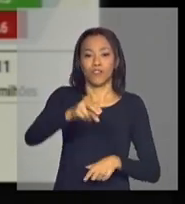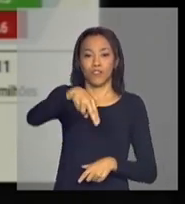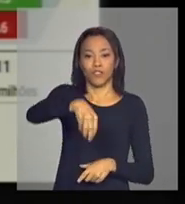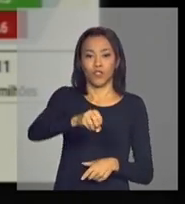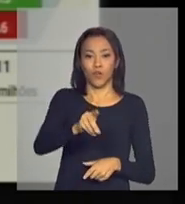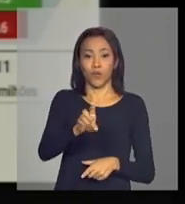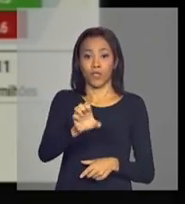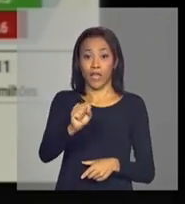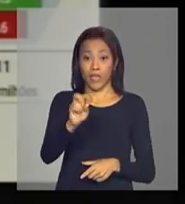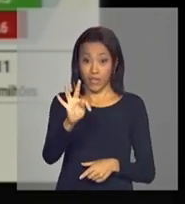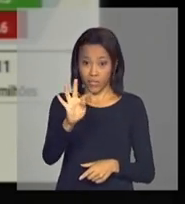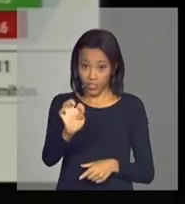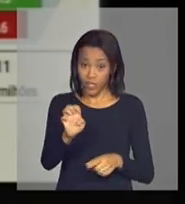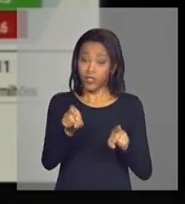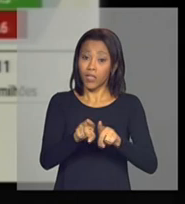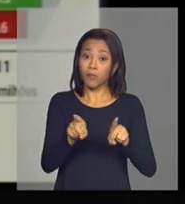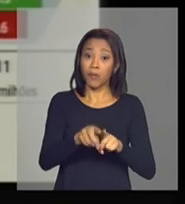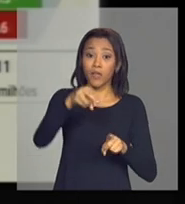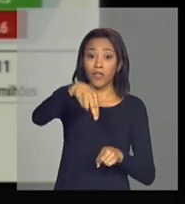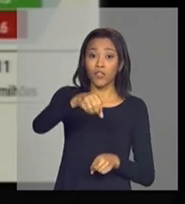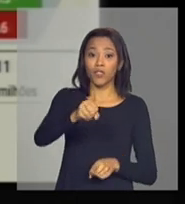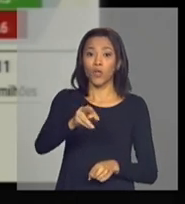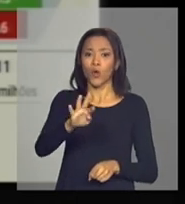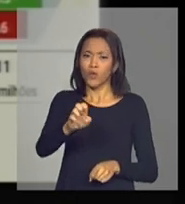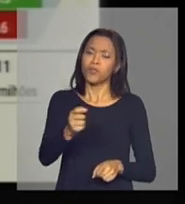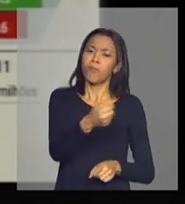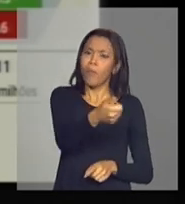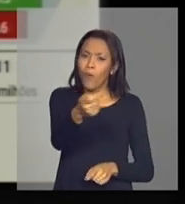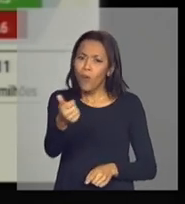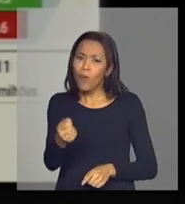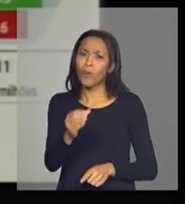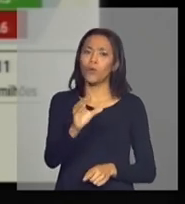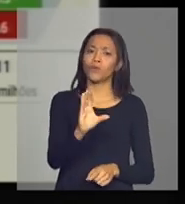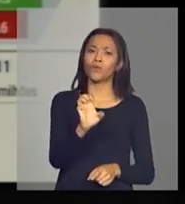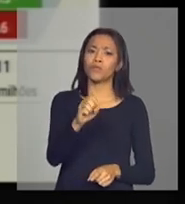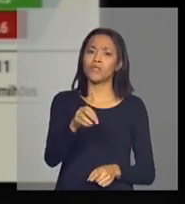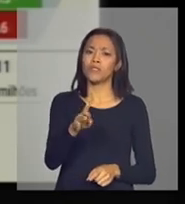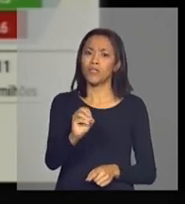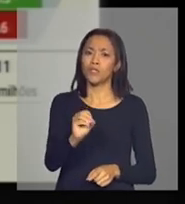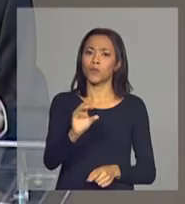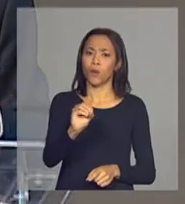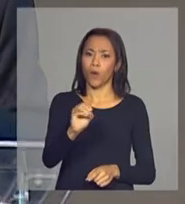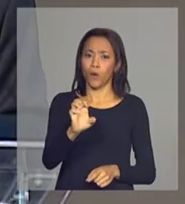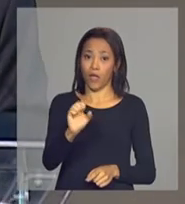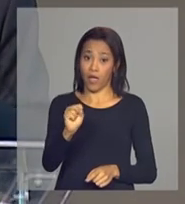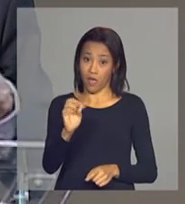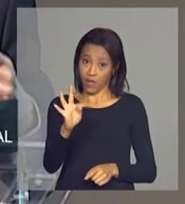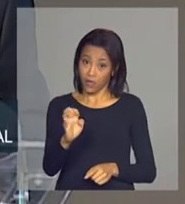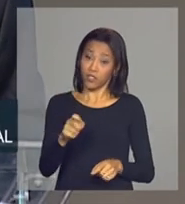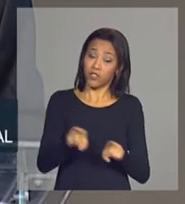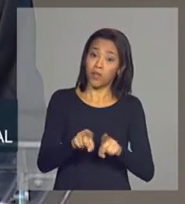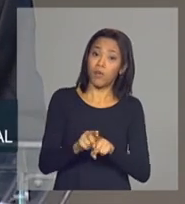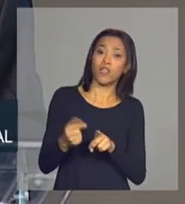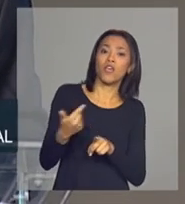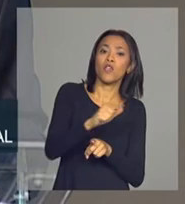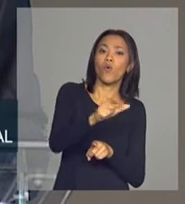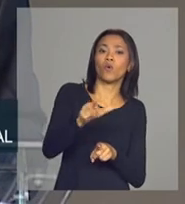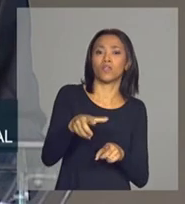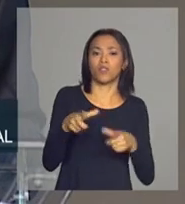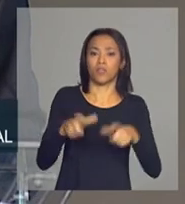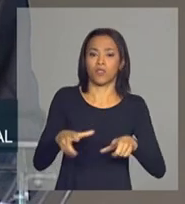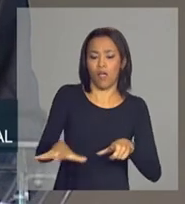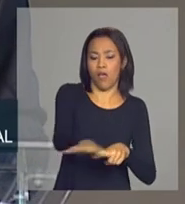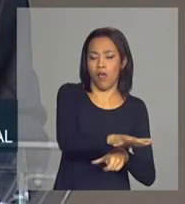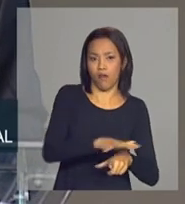um pouquinho de pontos no Centro-Oeste e algumas coisas em algumas áreas deprimidas e nas periferias de regiões